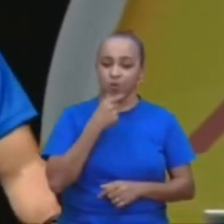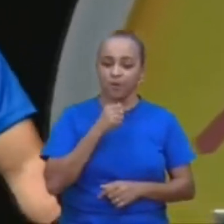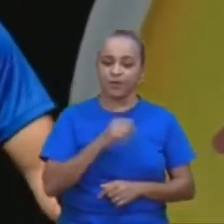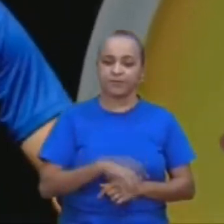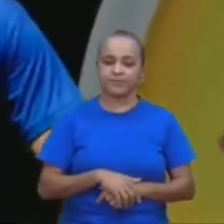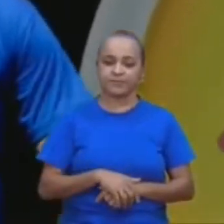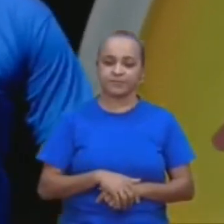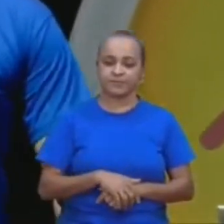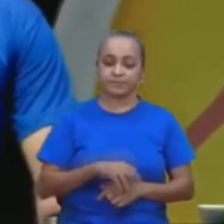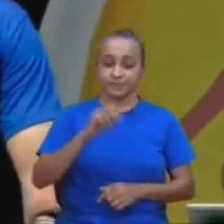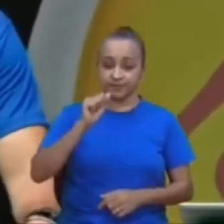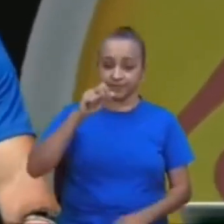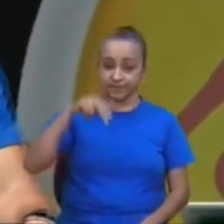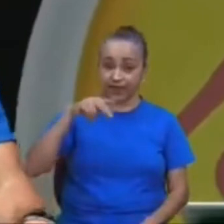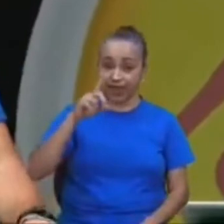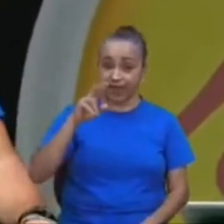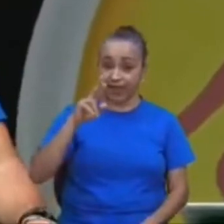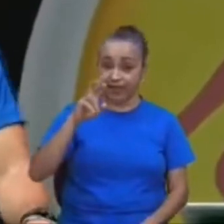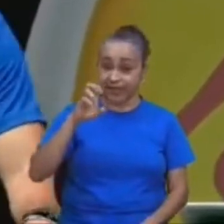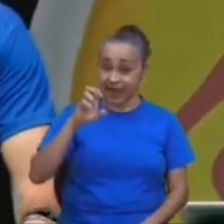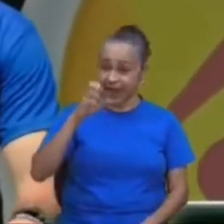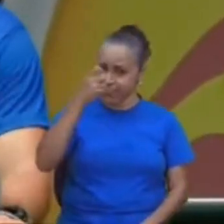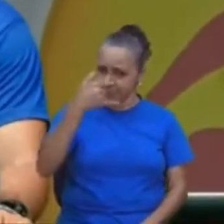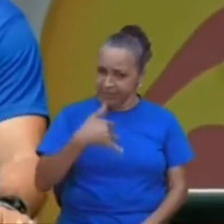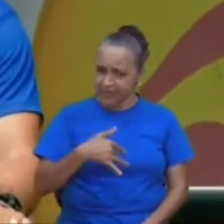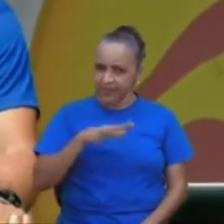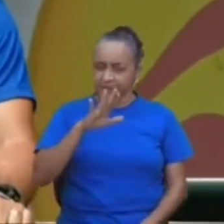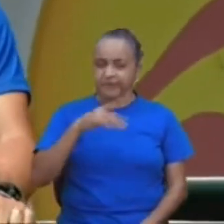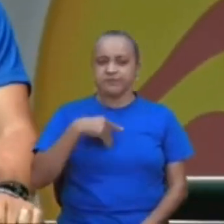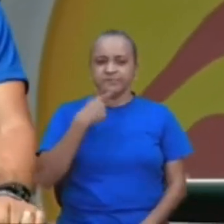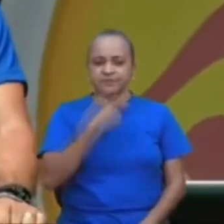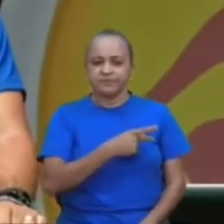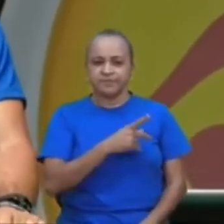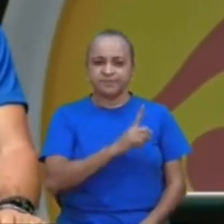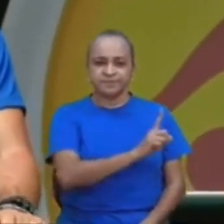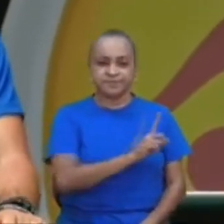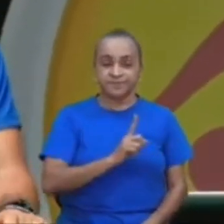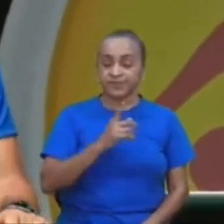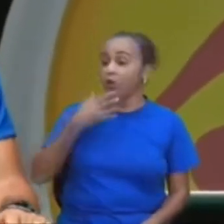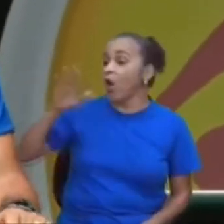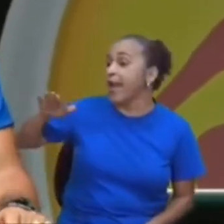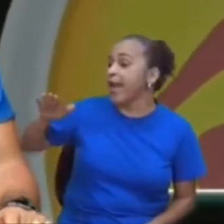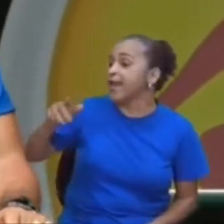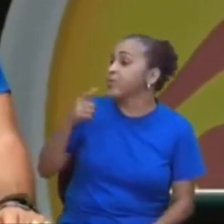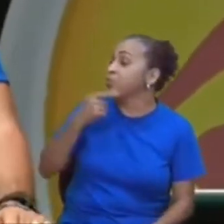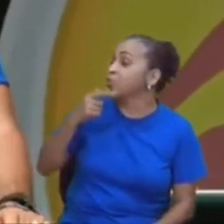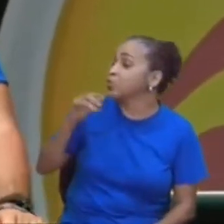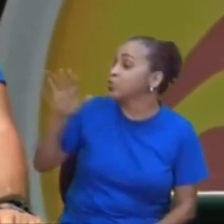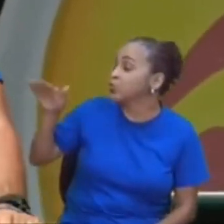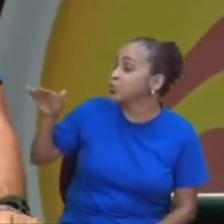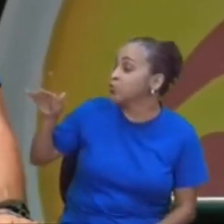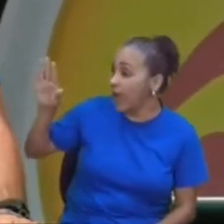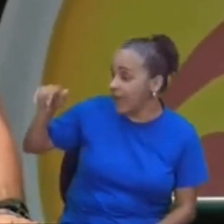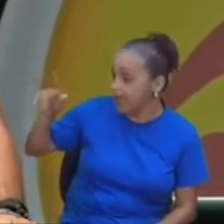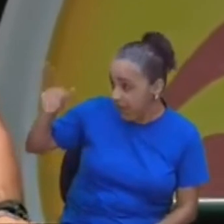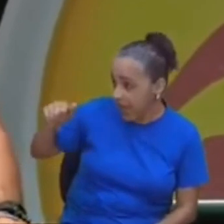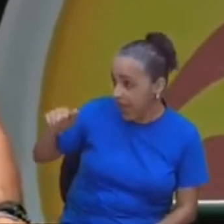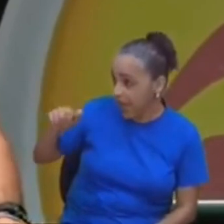mas antes do que André diz, deixa eu falar o que que eu penso, eu acho que o menino chegou lá, e disse assim, ei moço, chamou o André,